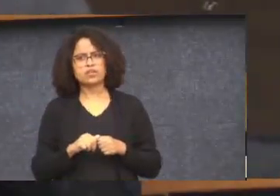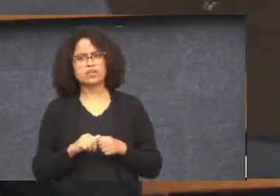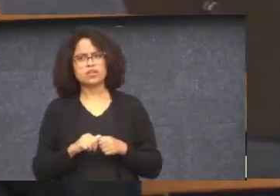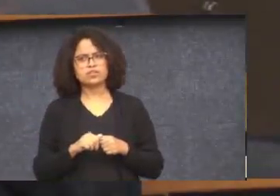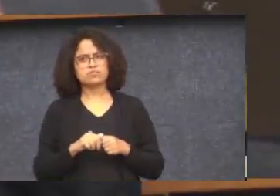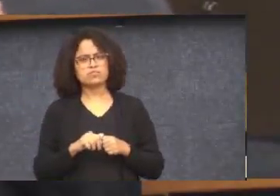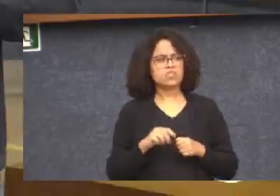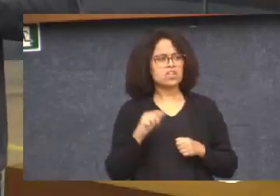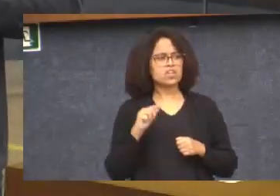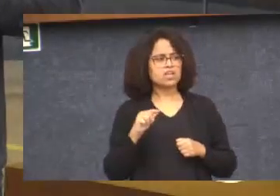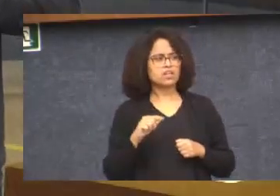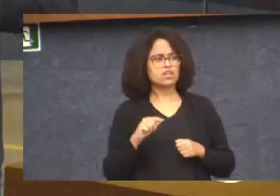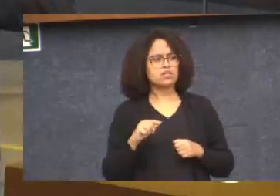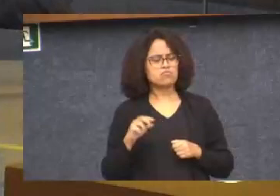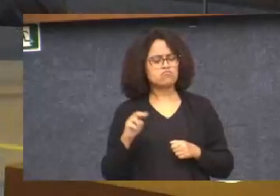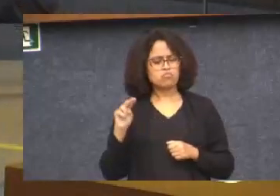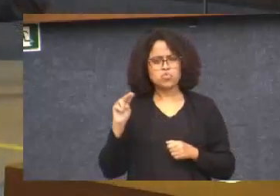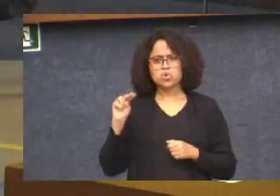a discutir esse projeto.